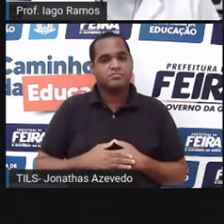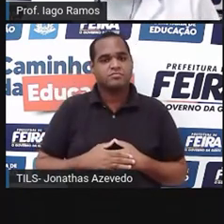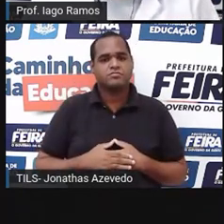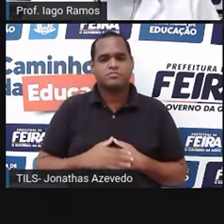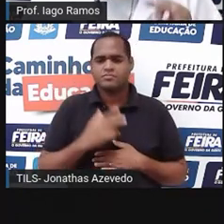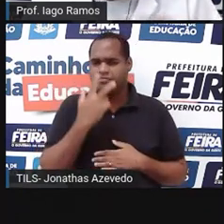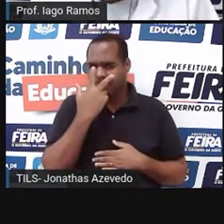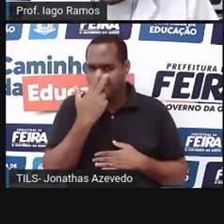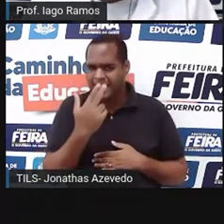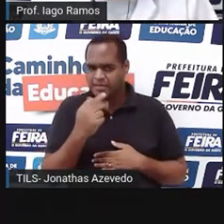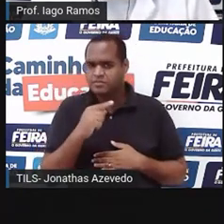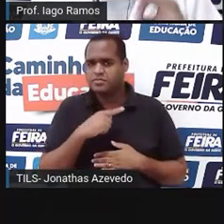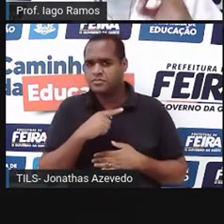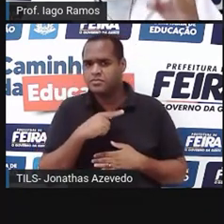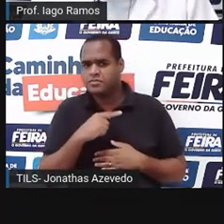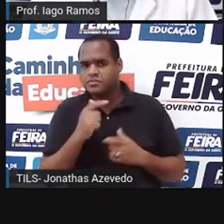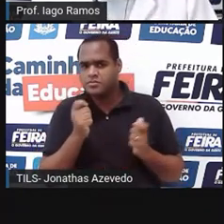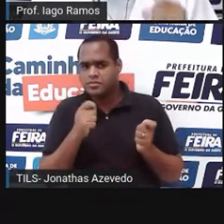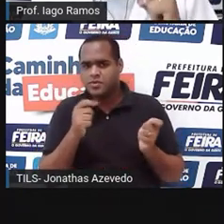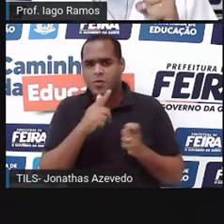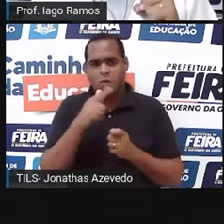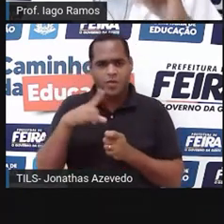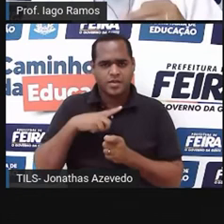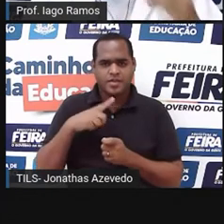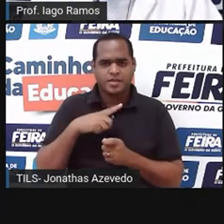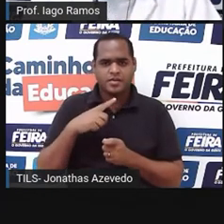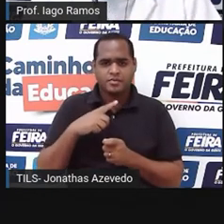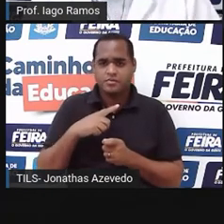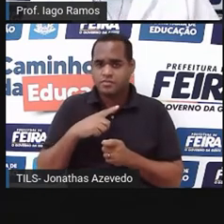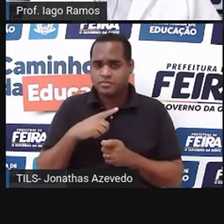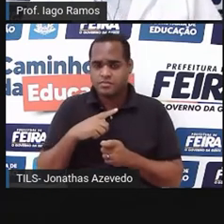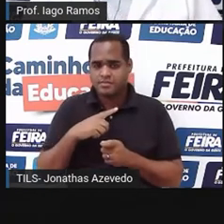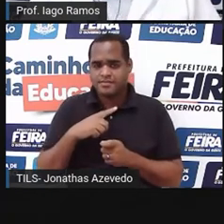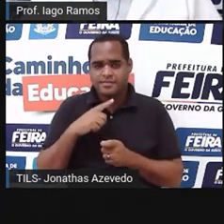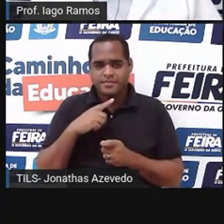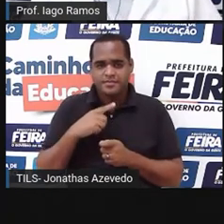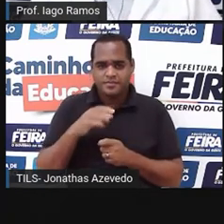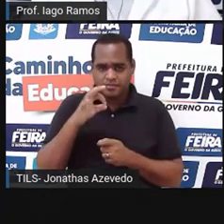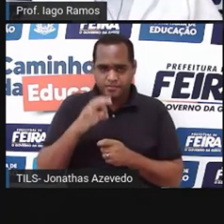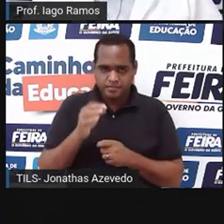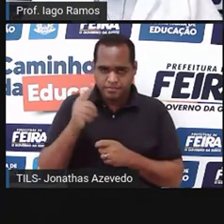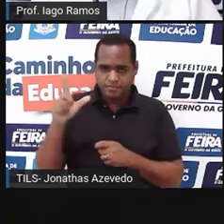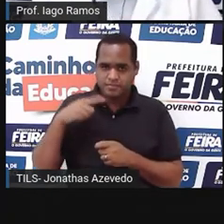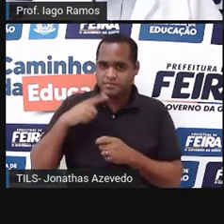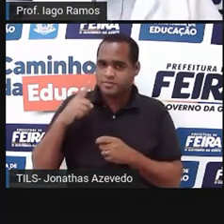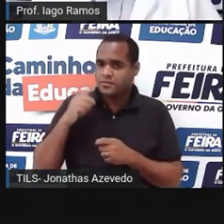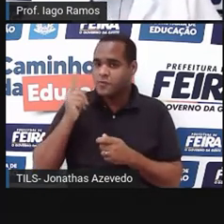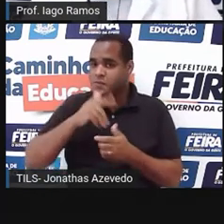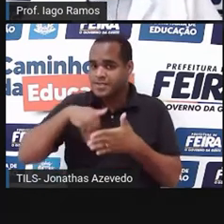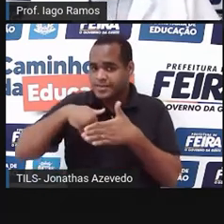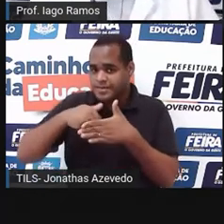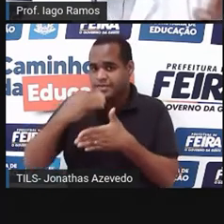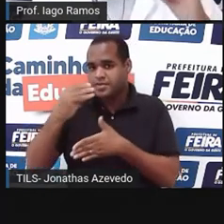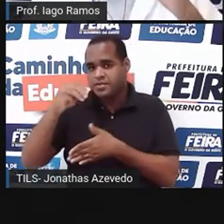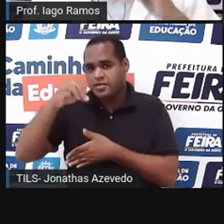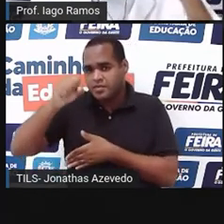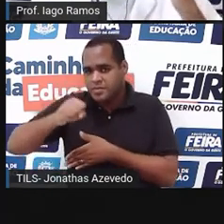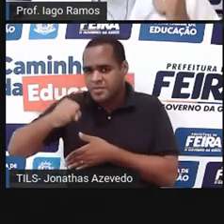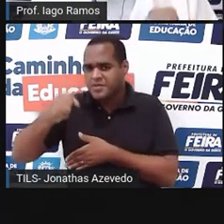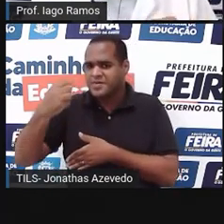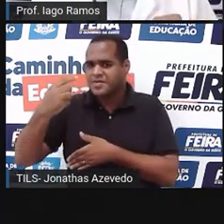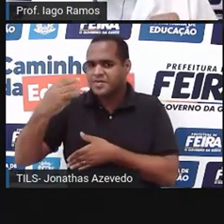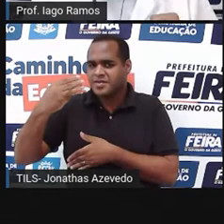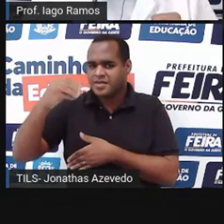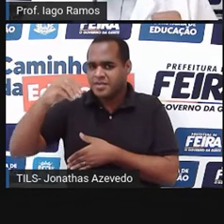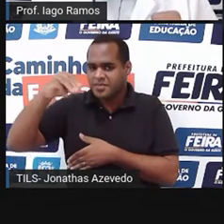certo, é certo que vai acontecer, né? É certo que outro gol é feito aos 30 minutos do